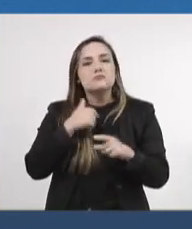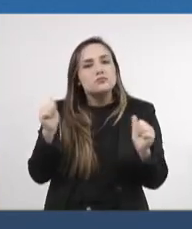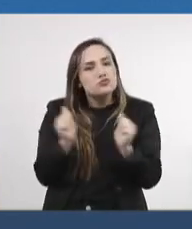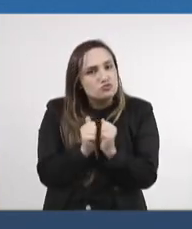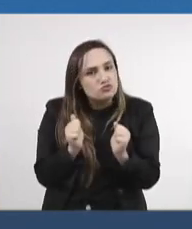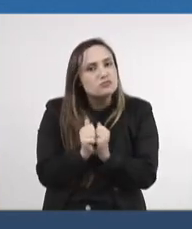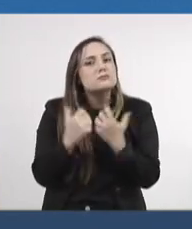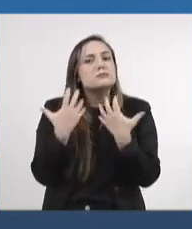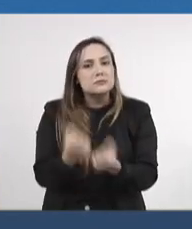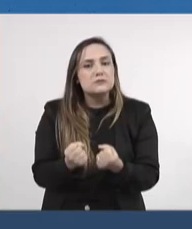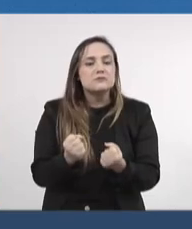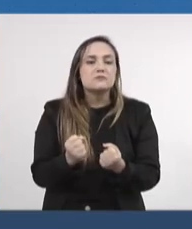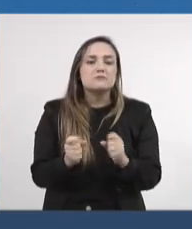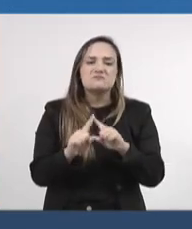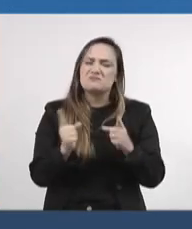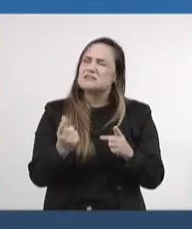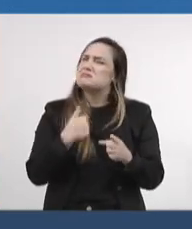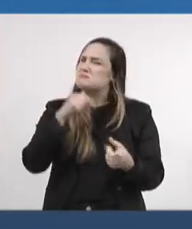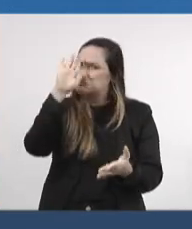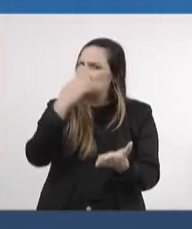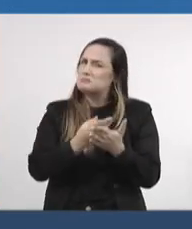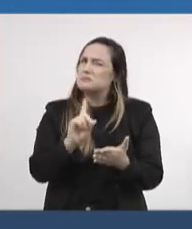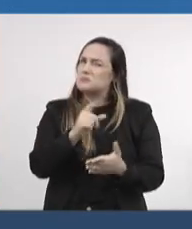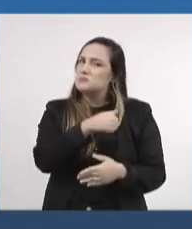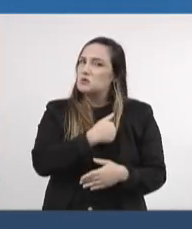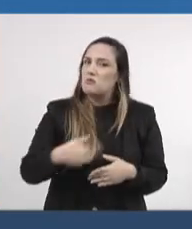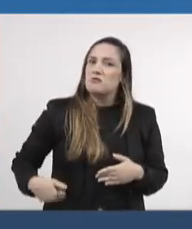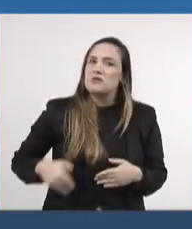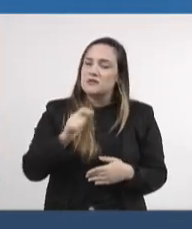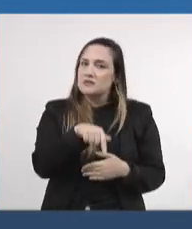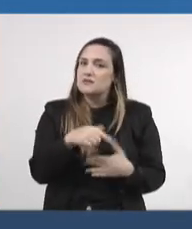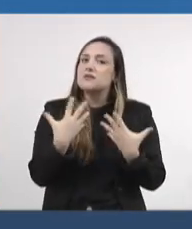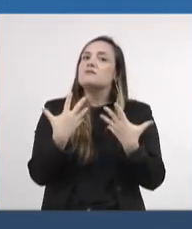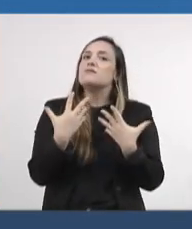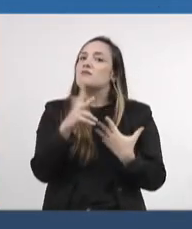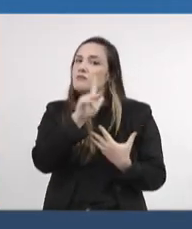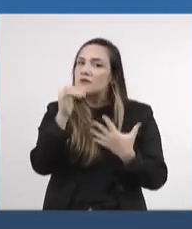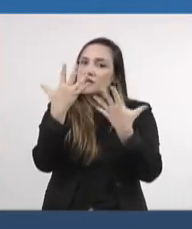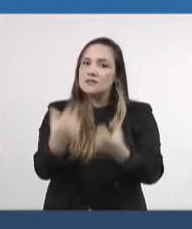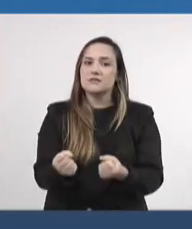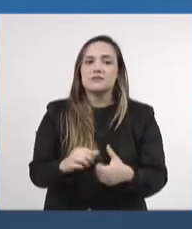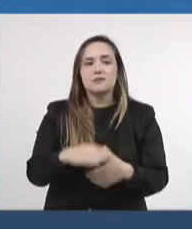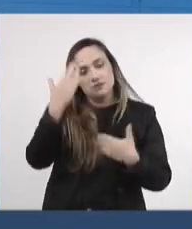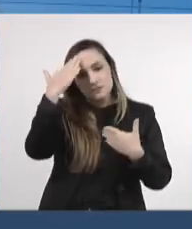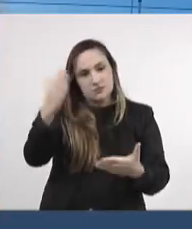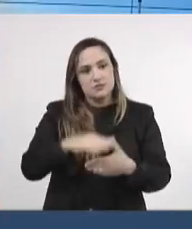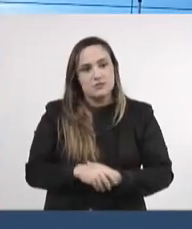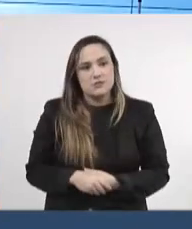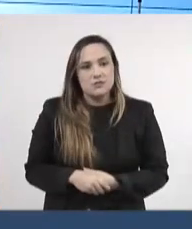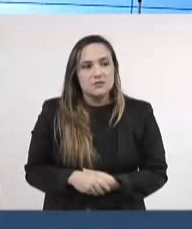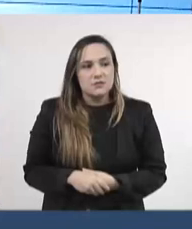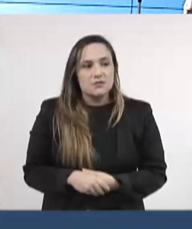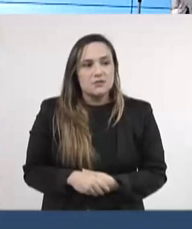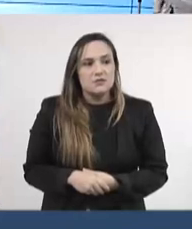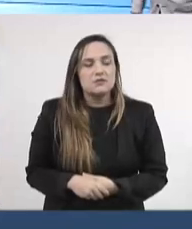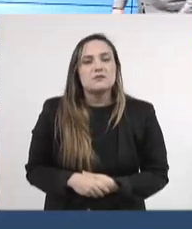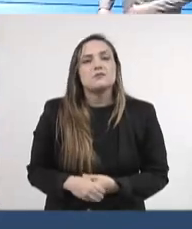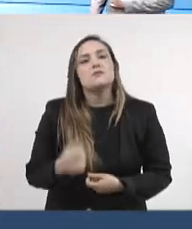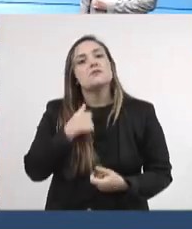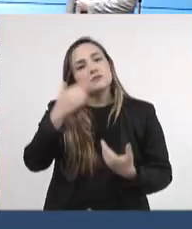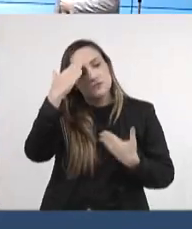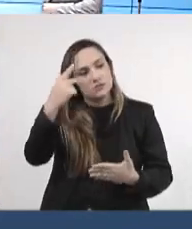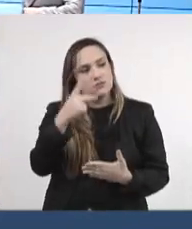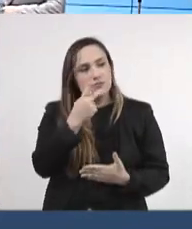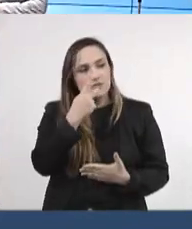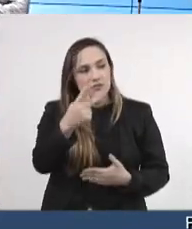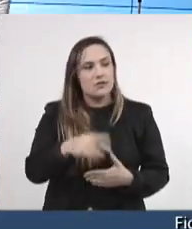abraçando a causa. Mas não acredito que o nosso governador vai deixar isso acontecer. Muito obrigado. Agradeço a